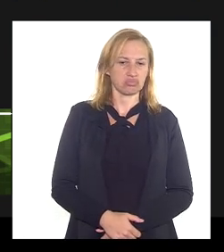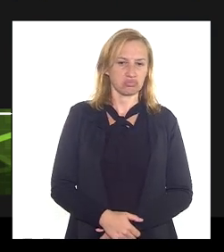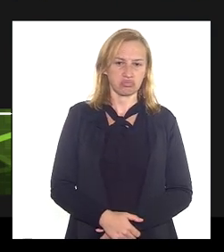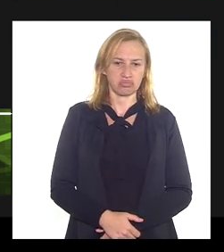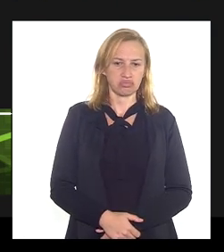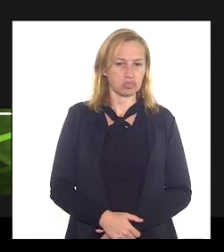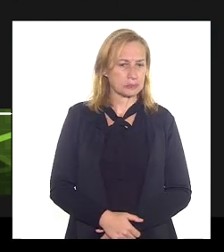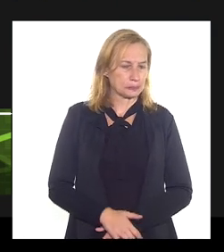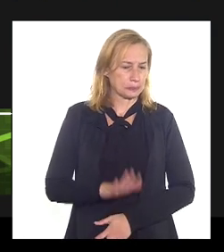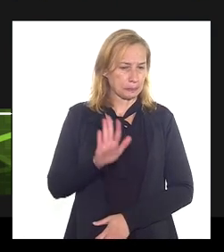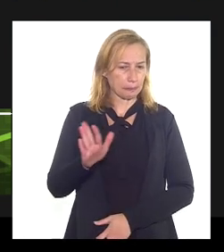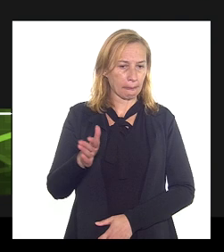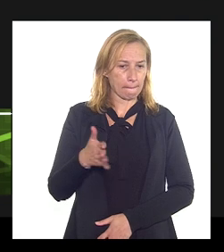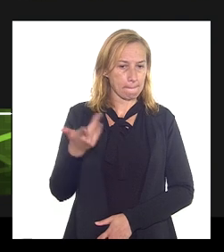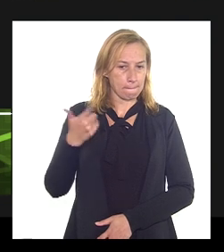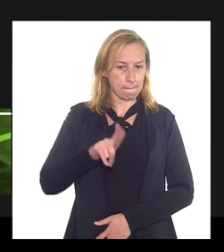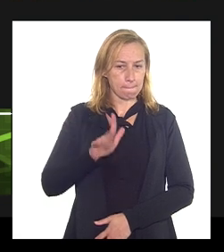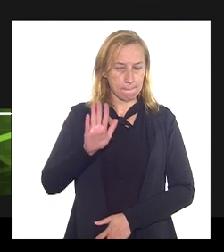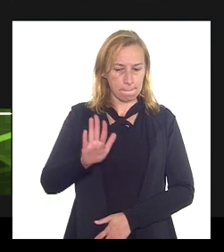vamos lá